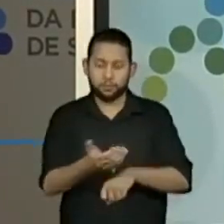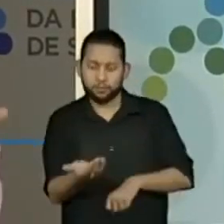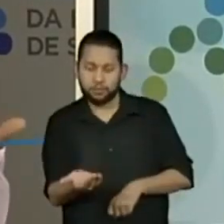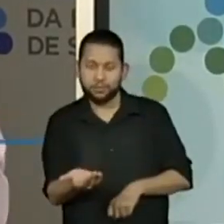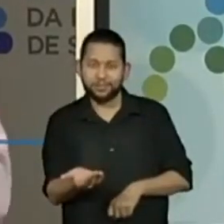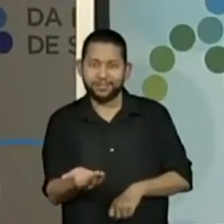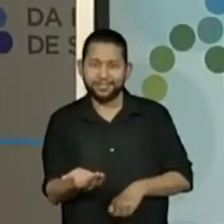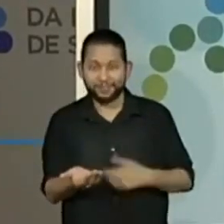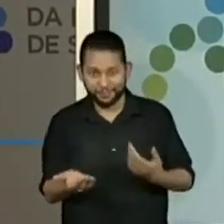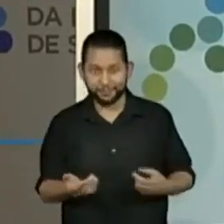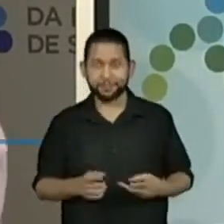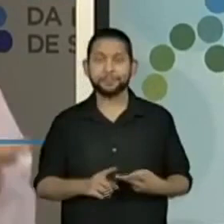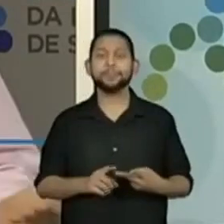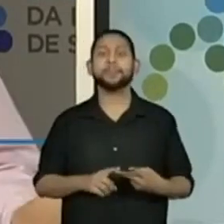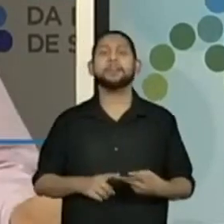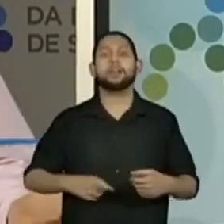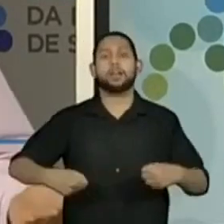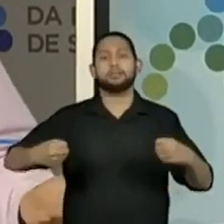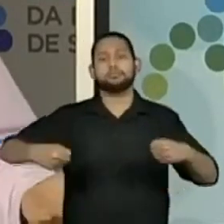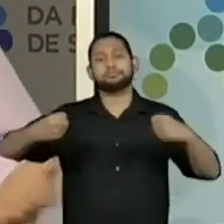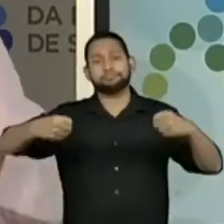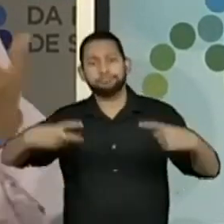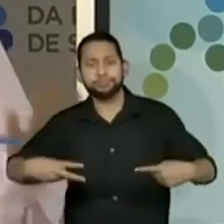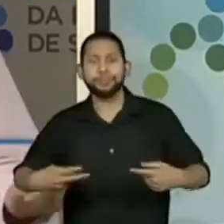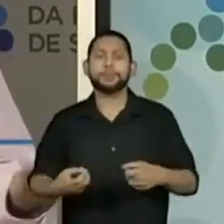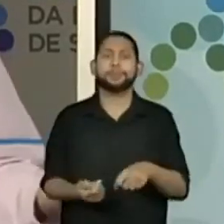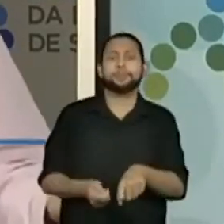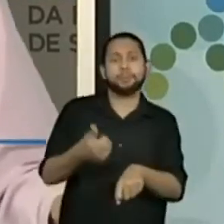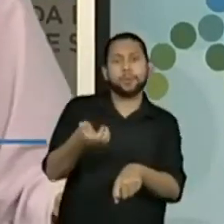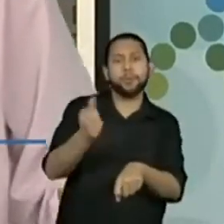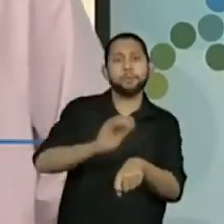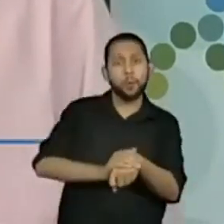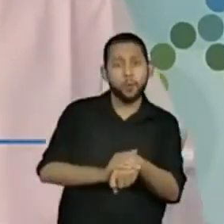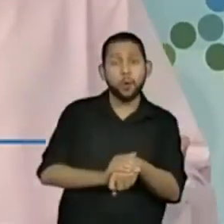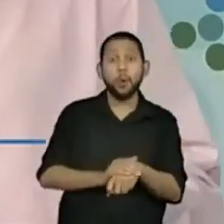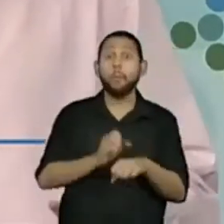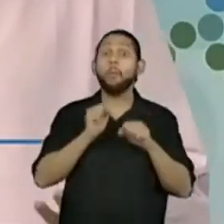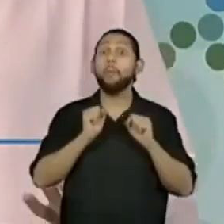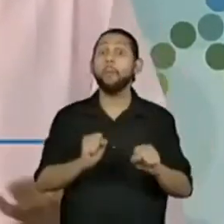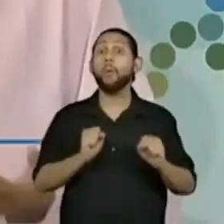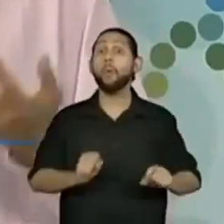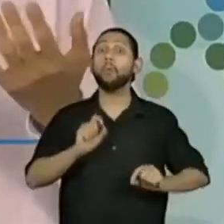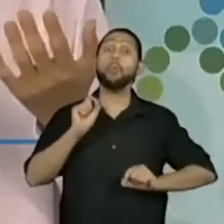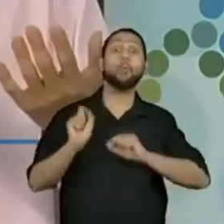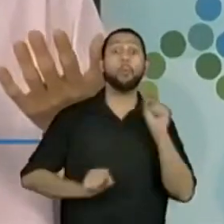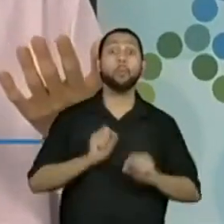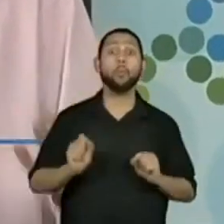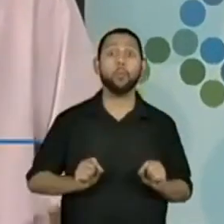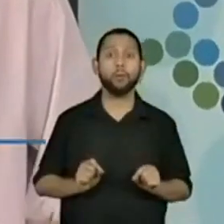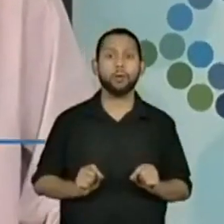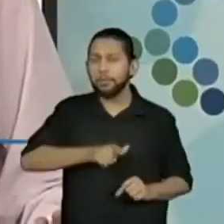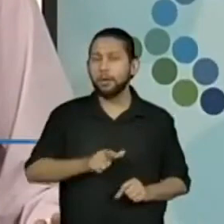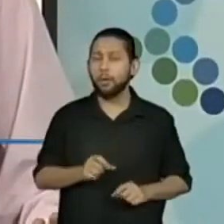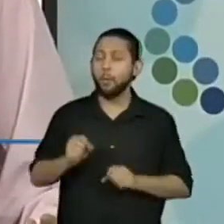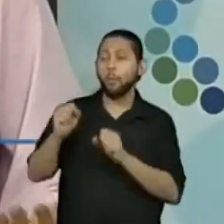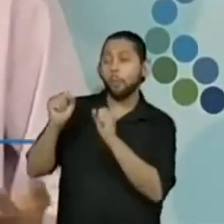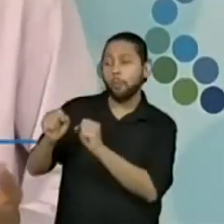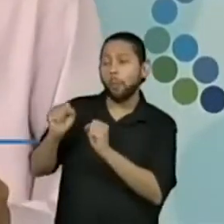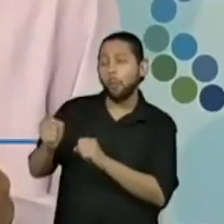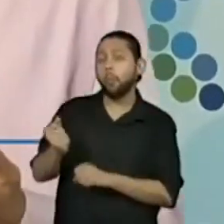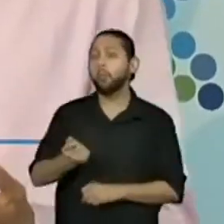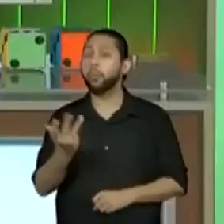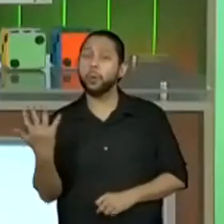a cara ou coroa, quais eram as possibilidades de cada participante ganhar o jogo?